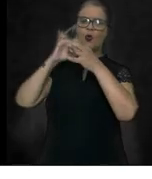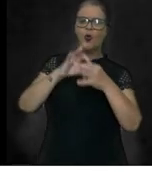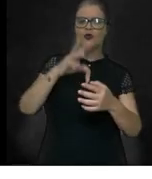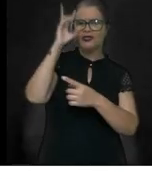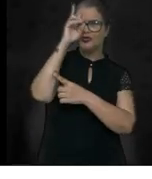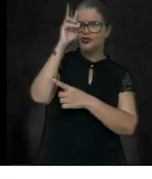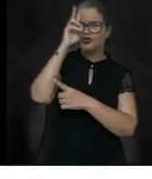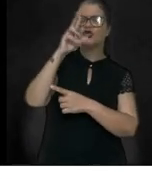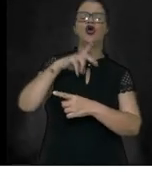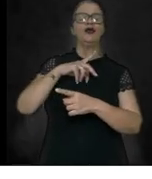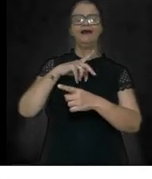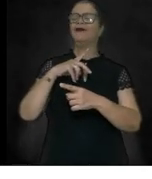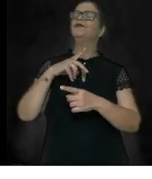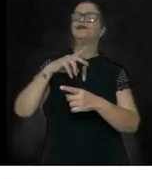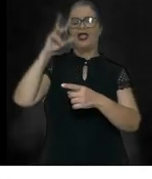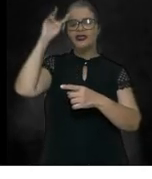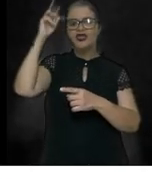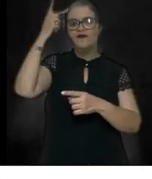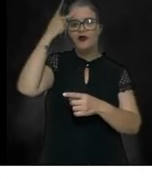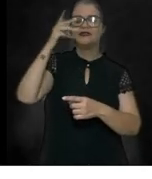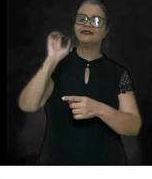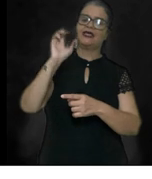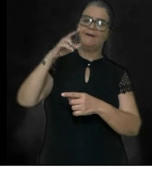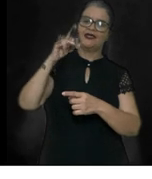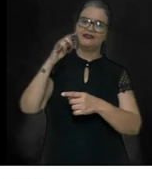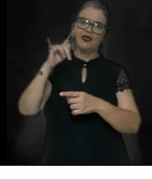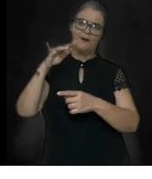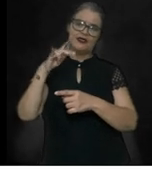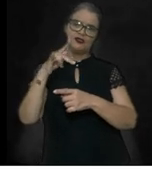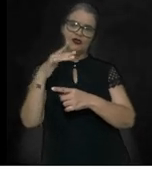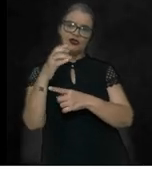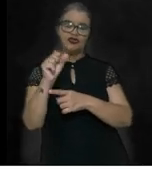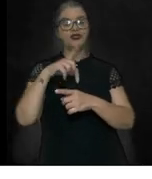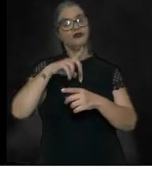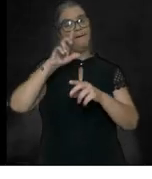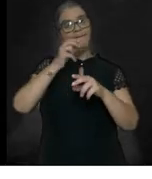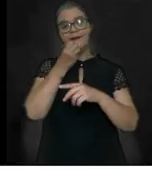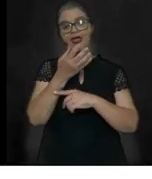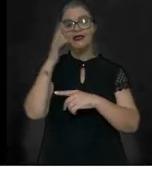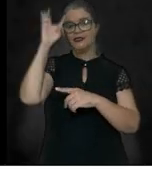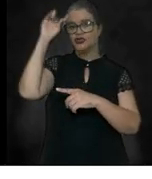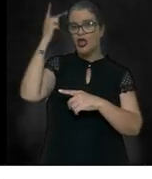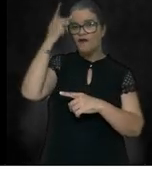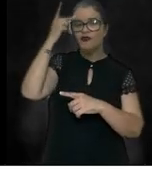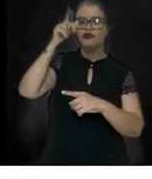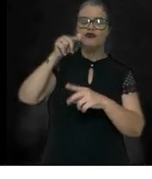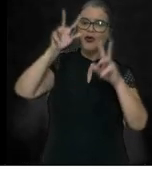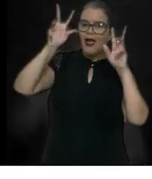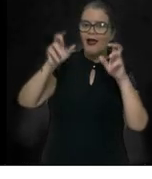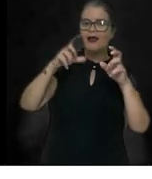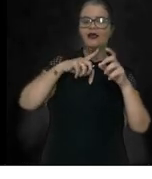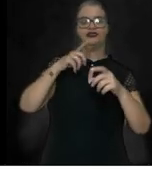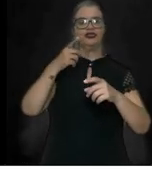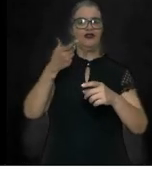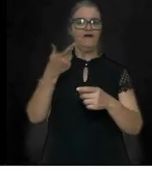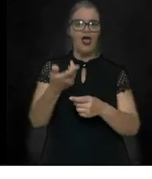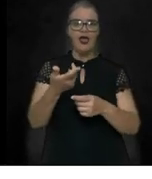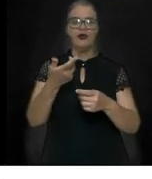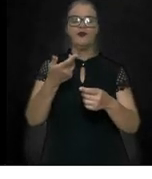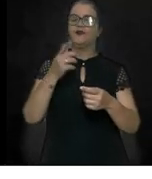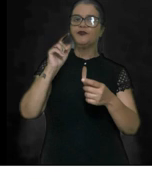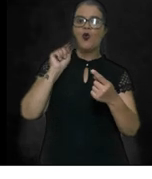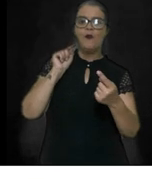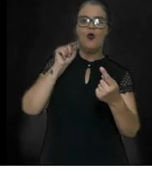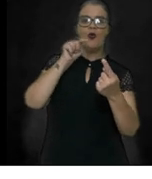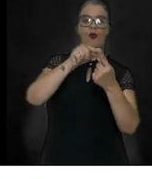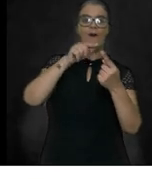revoltas nativistas? Bem, essas revoltas foram aquelas que tiveram como causa principal